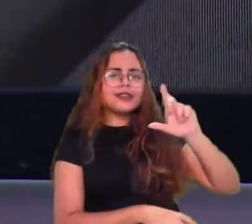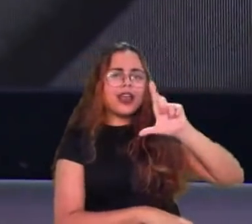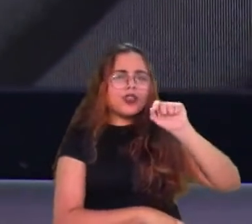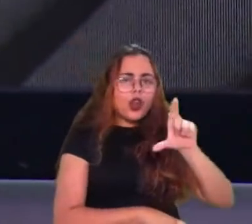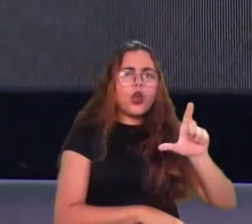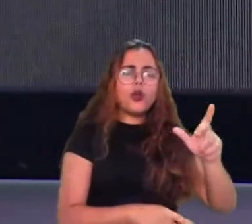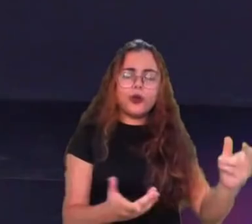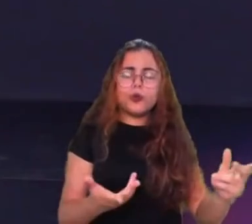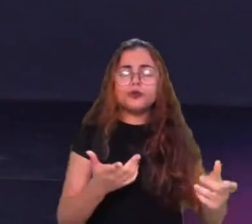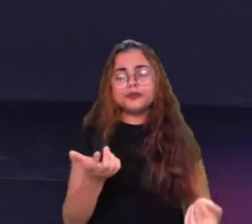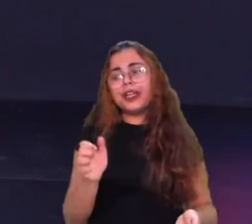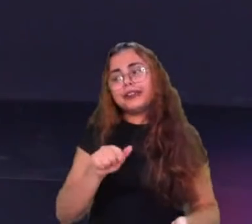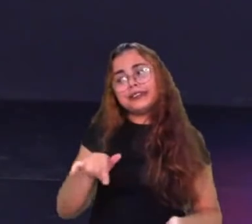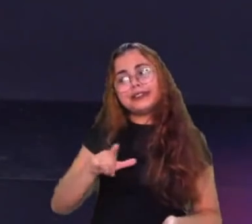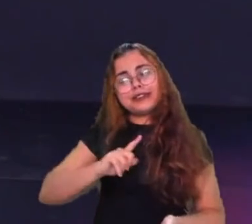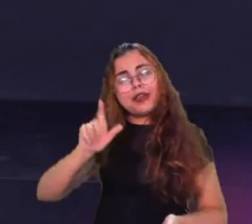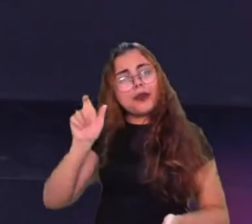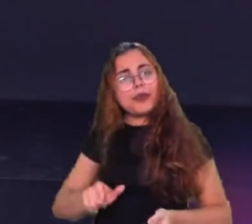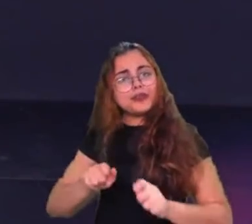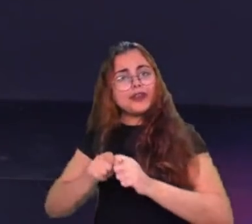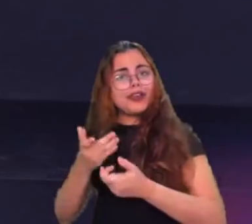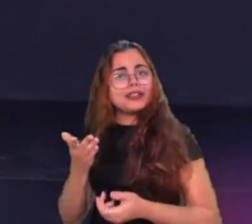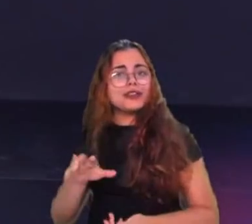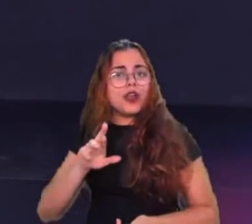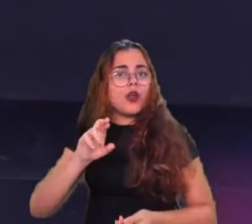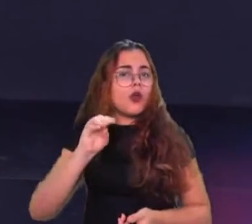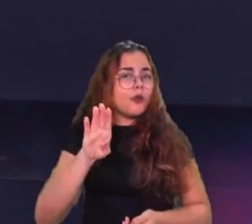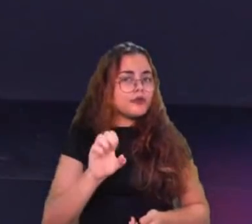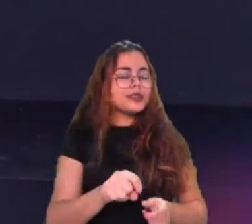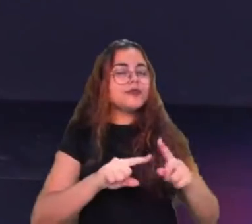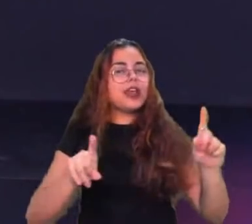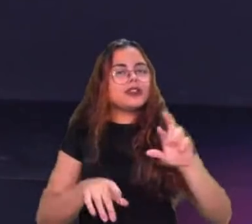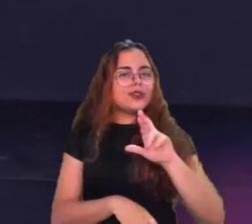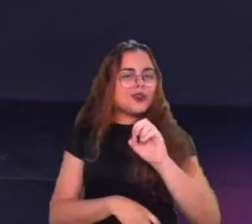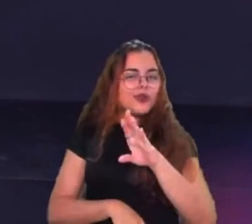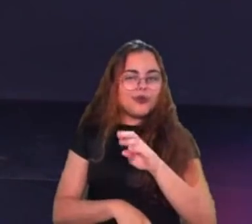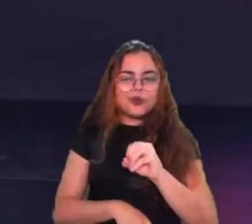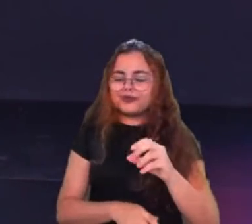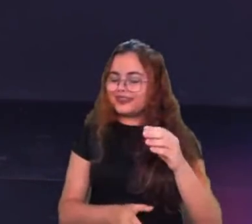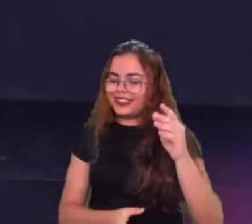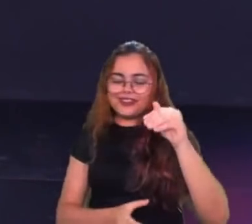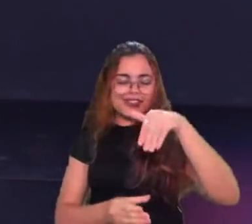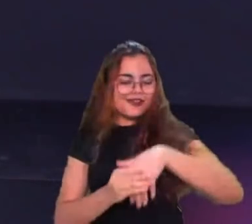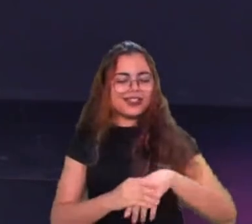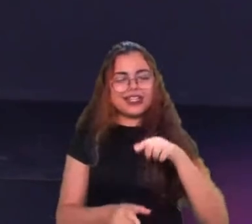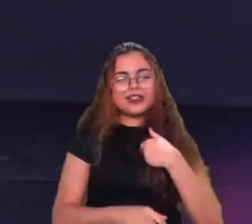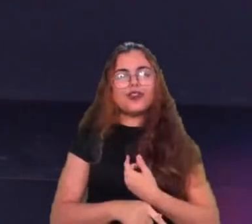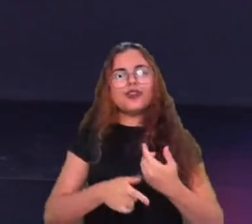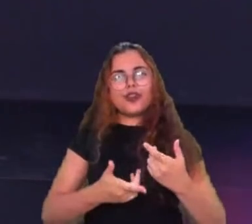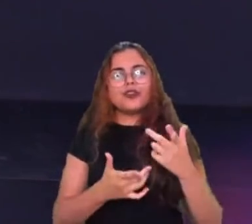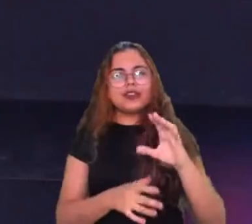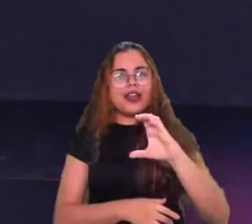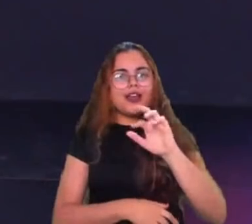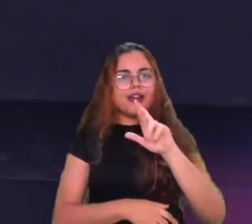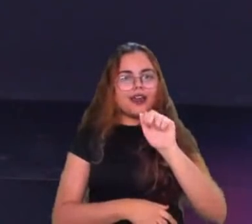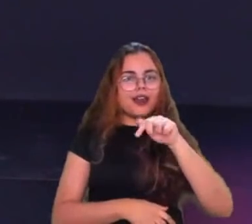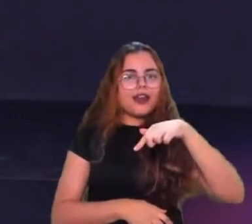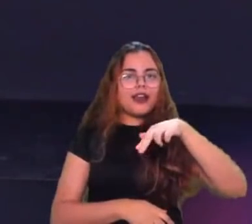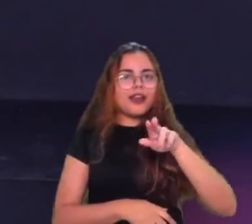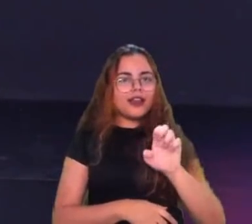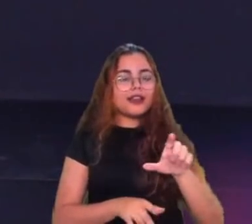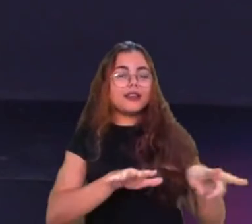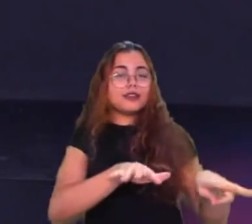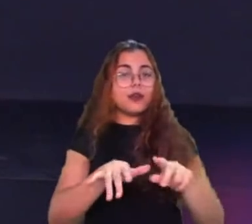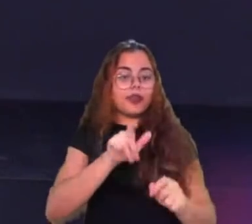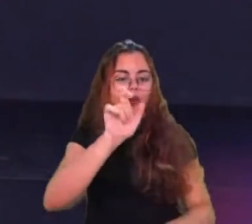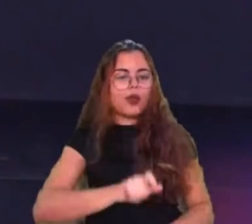é o Robs o Robs tem isso mas o Robô não tá na nossa votação de Crack da Semana quem tá na votação aí do nosso Crack é um jogador da Fúria FNB e